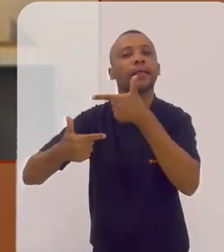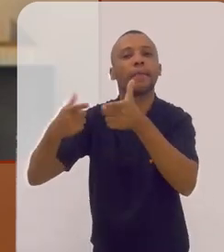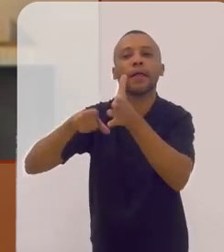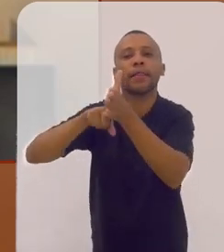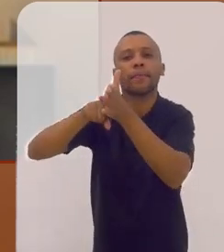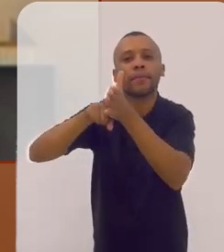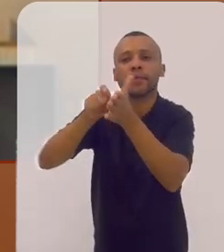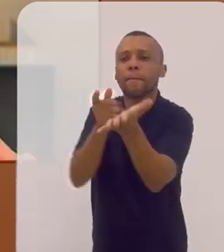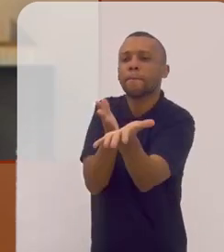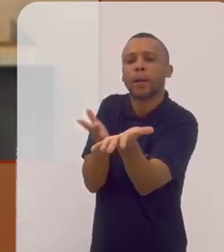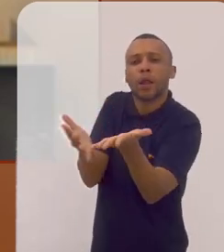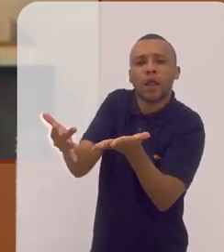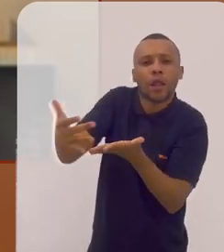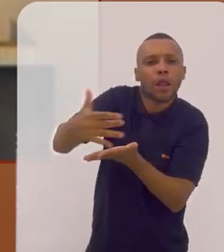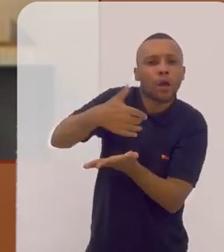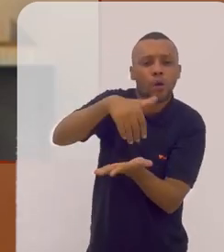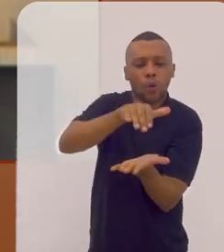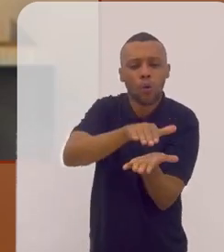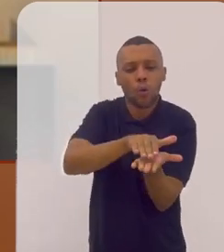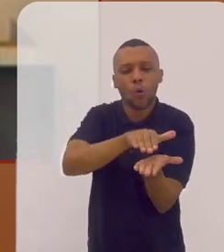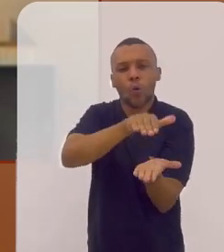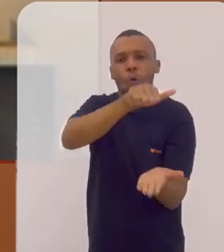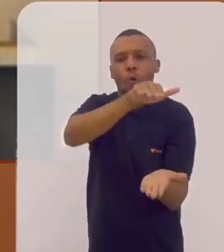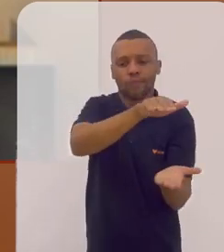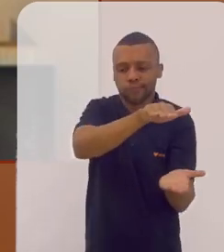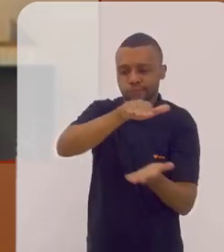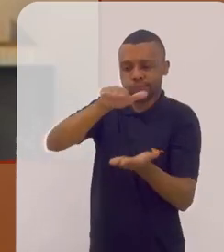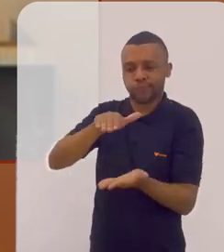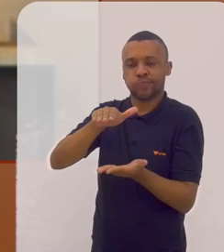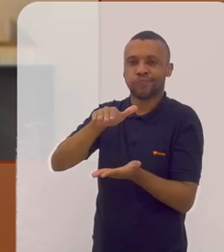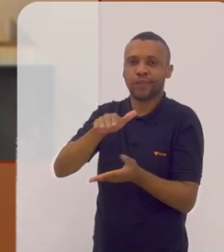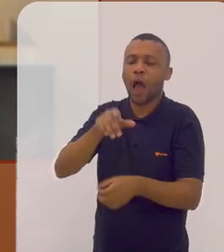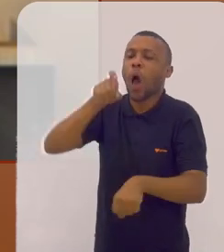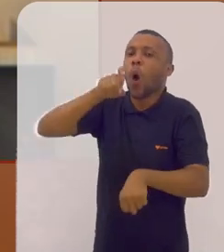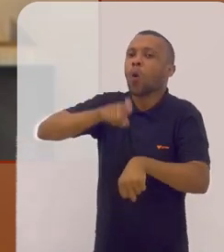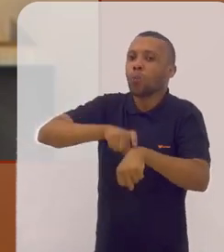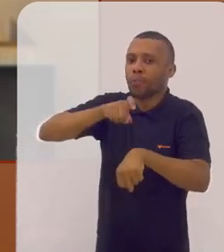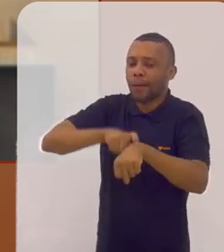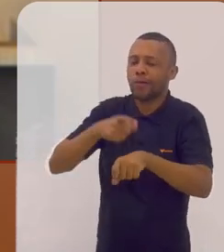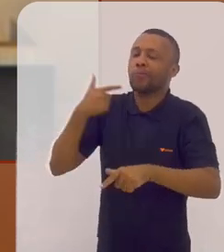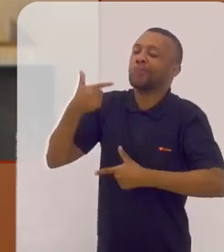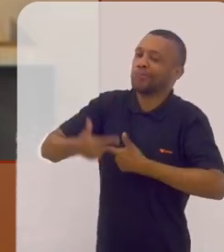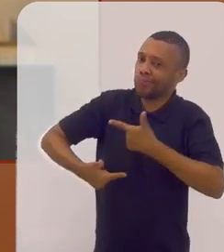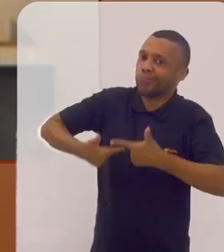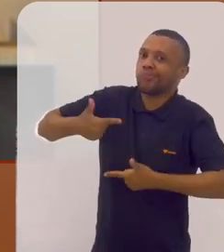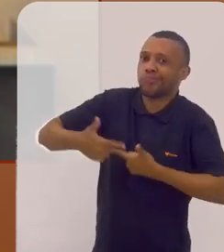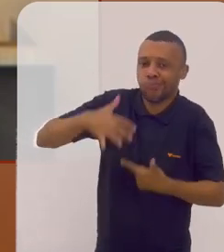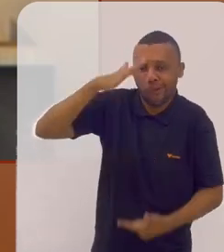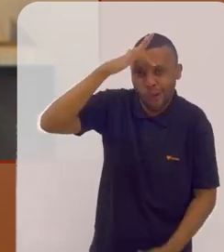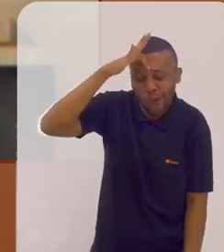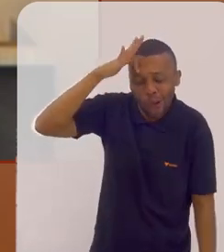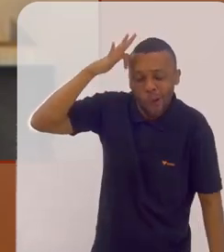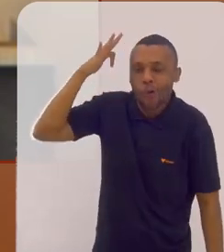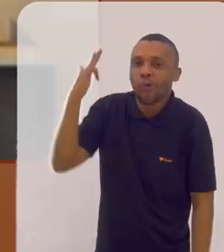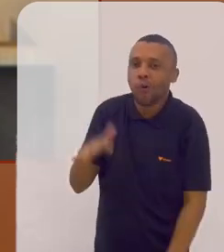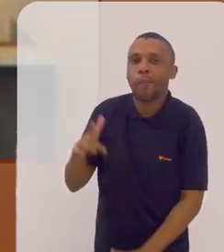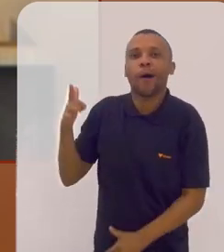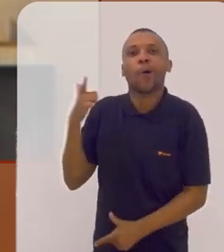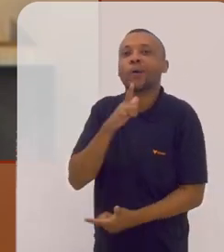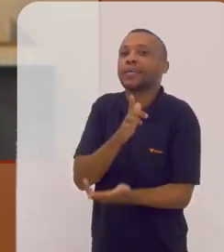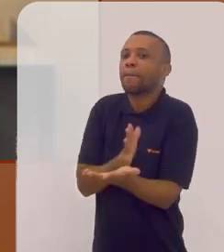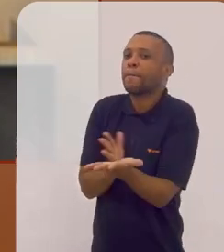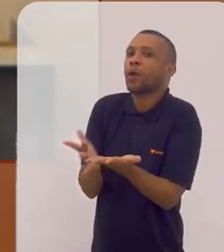essa pesquisa esse acervo todo levou um tempo para ser juntado, né